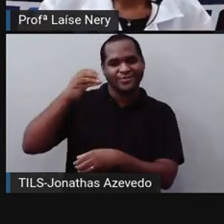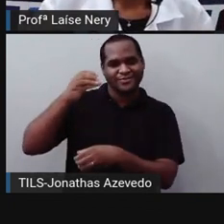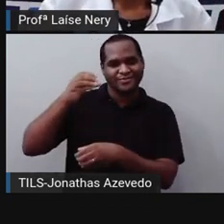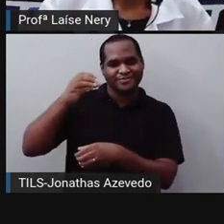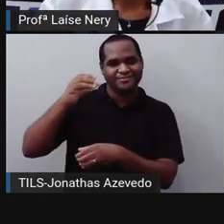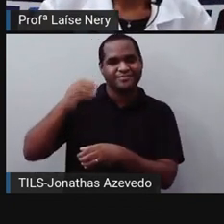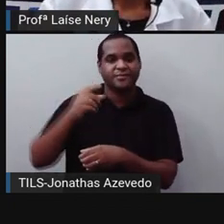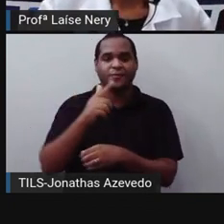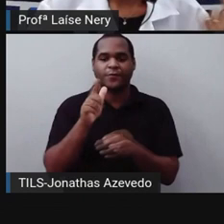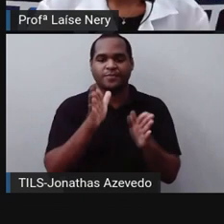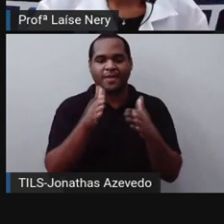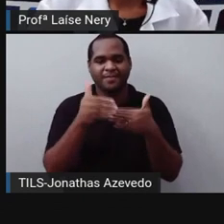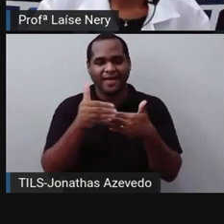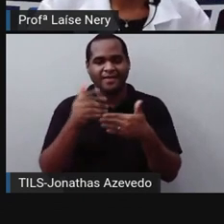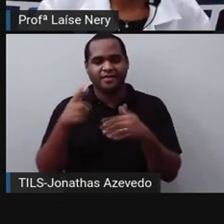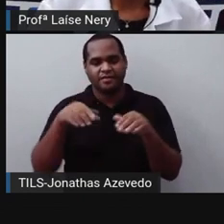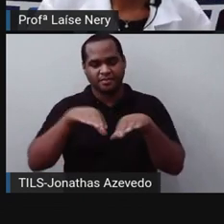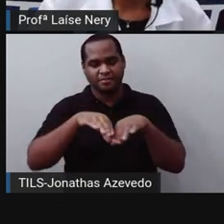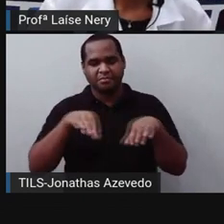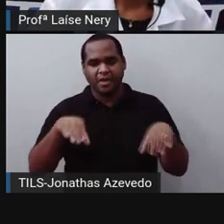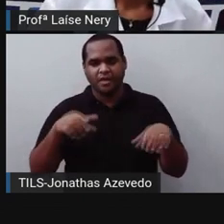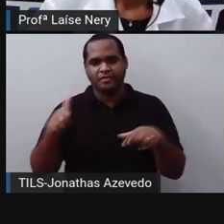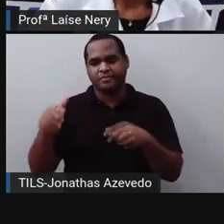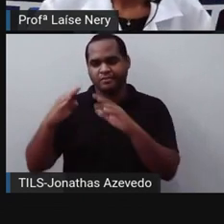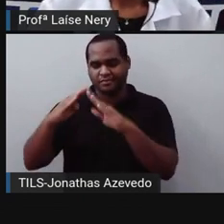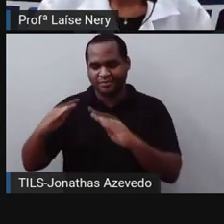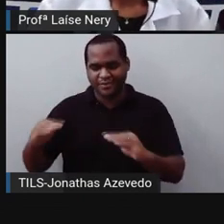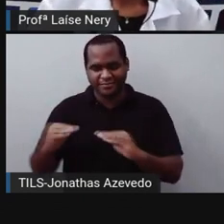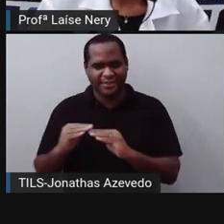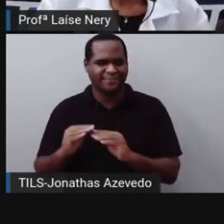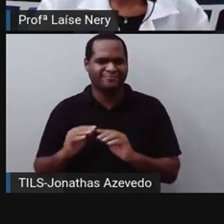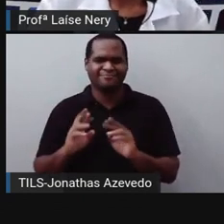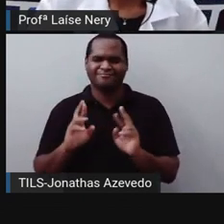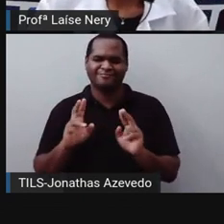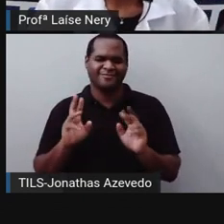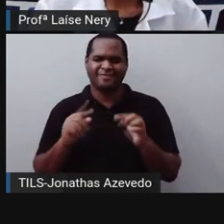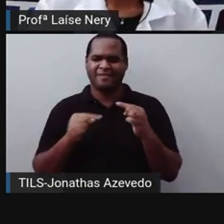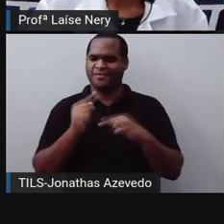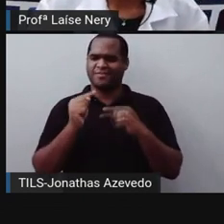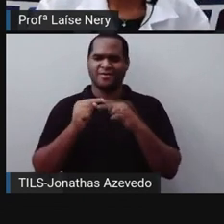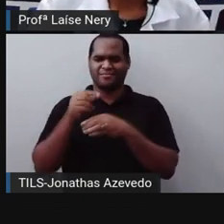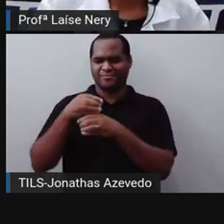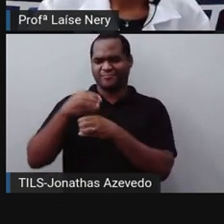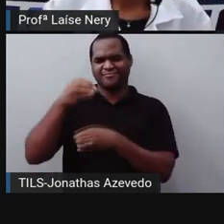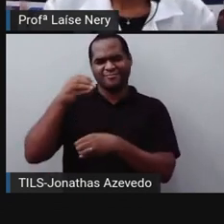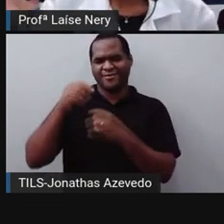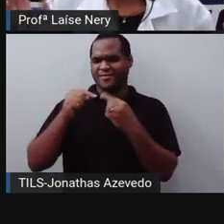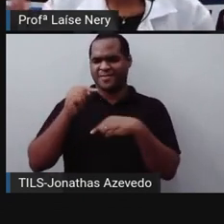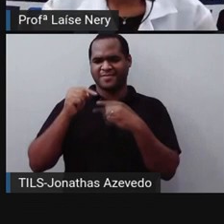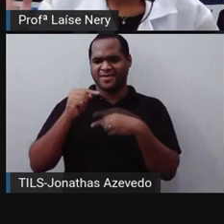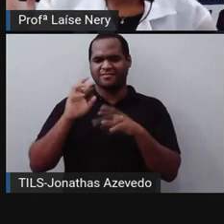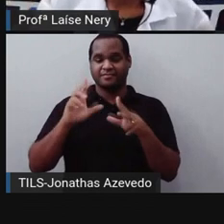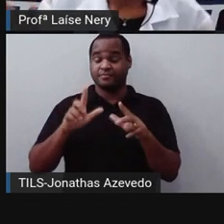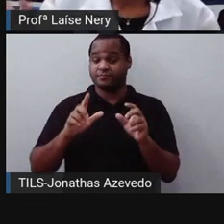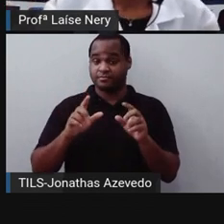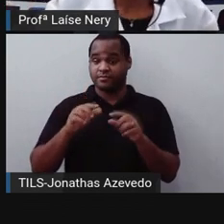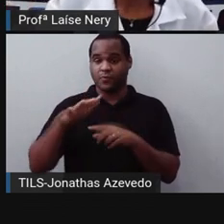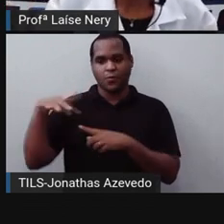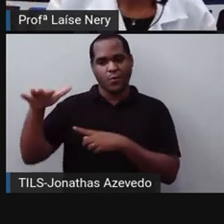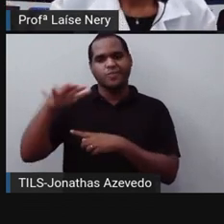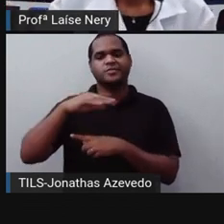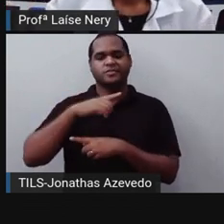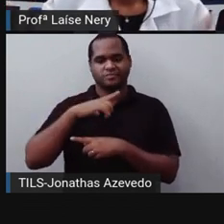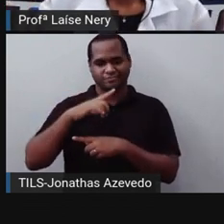as suas formas arredondadas. Então, ele não combina com os outros. Se os outros todos são